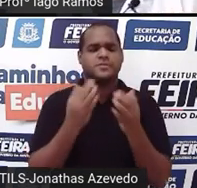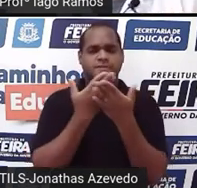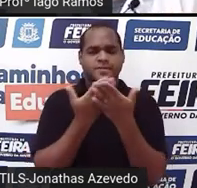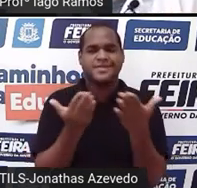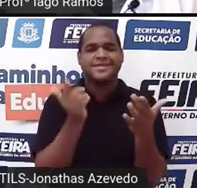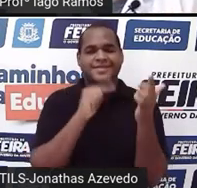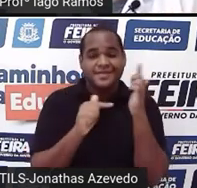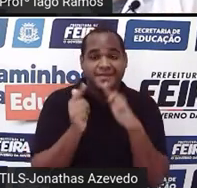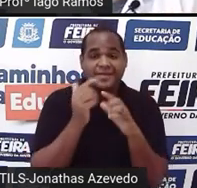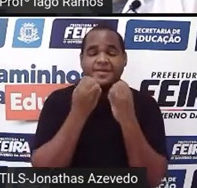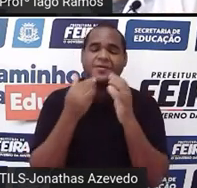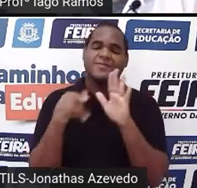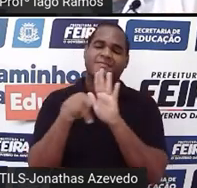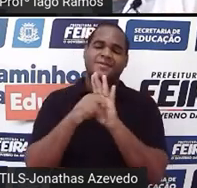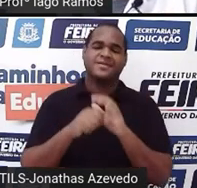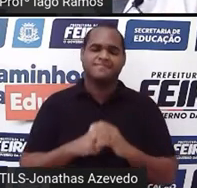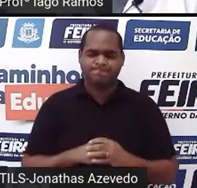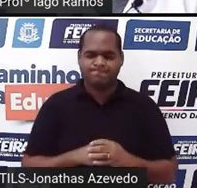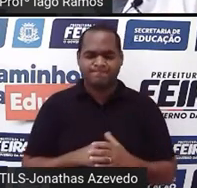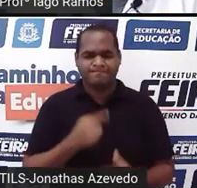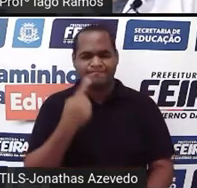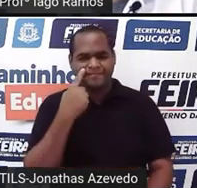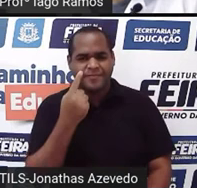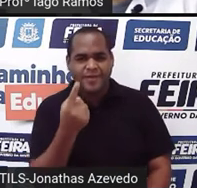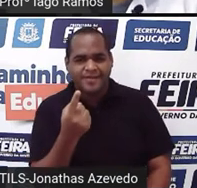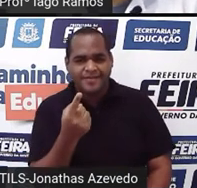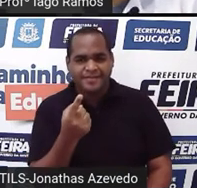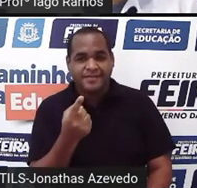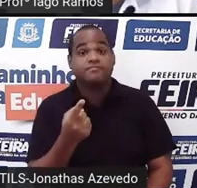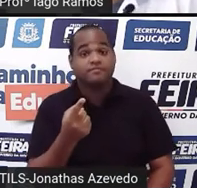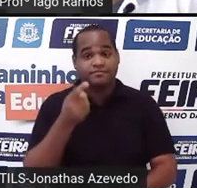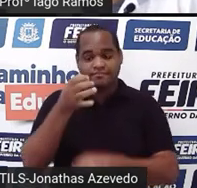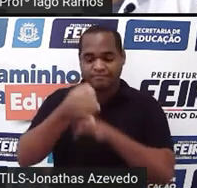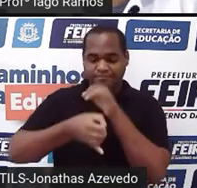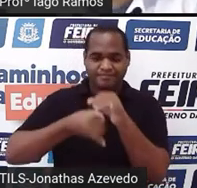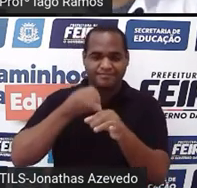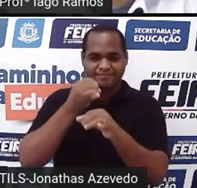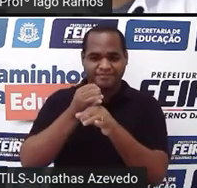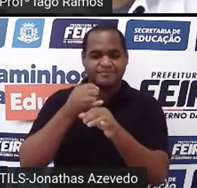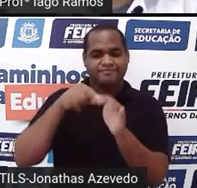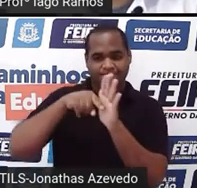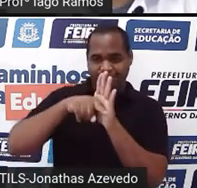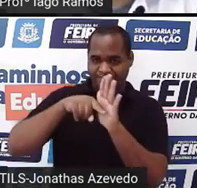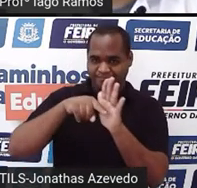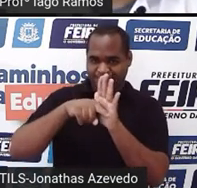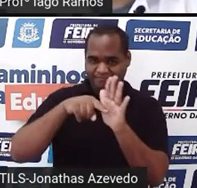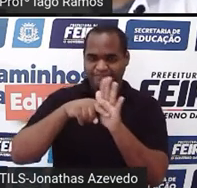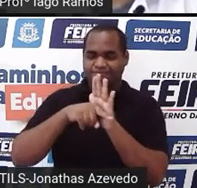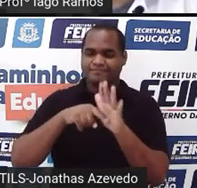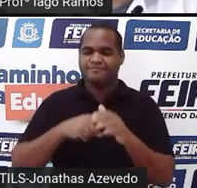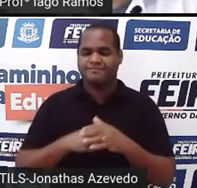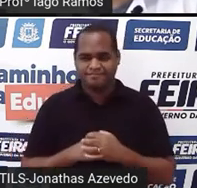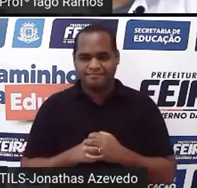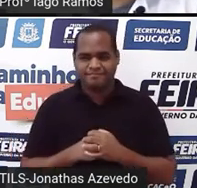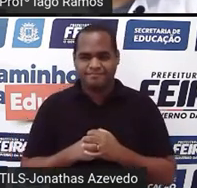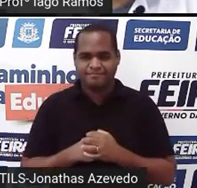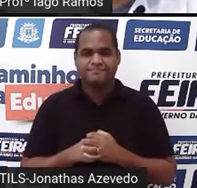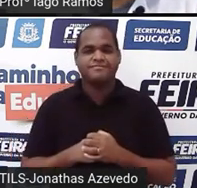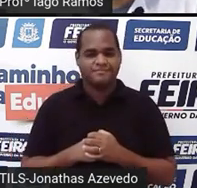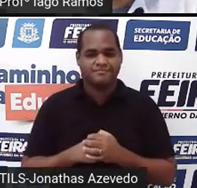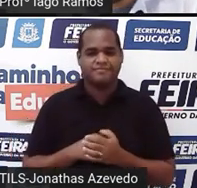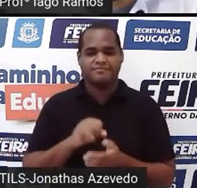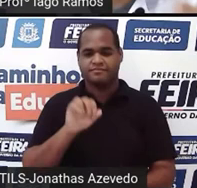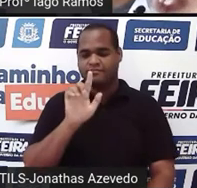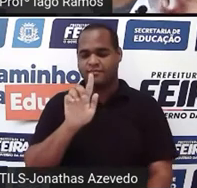faz parte dessa pesquisa. Porque, olha só, está aqui a pesquisa, certo? Essa pesquisa eu trago lá do portal